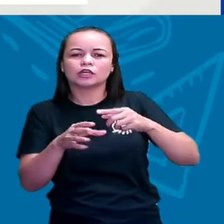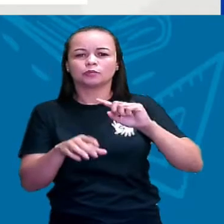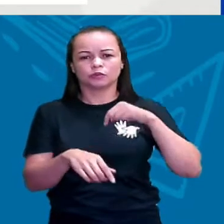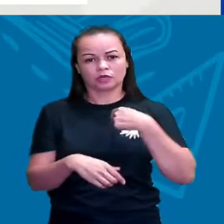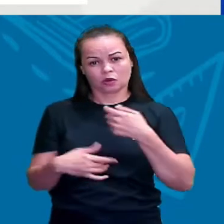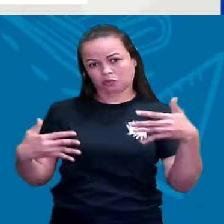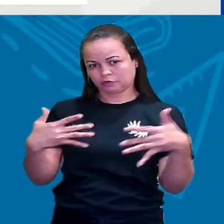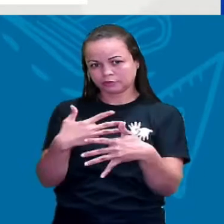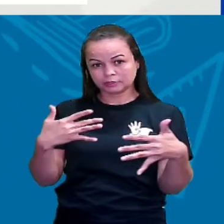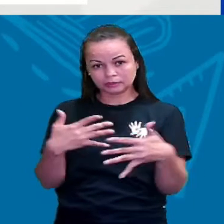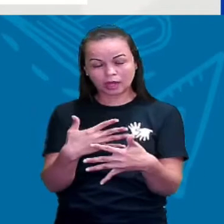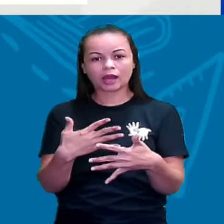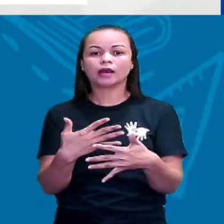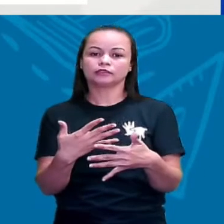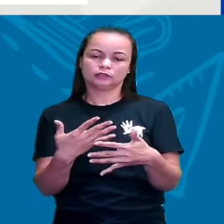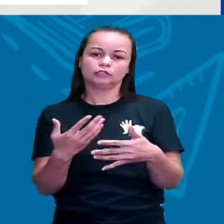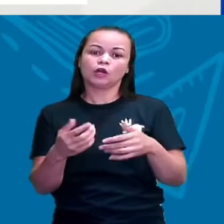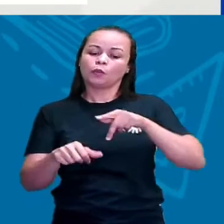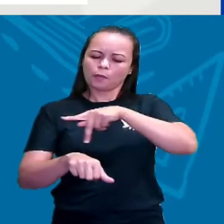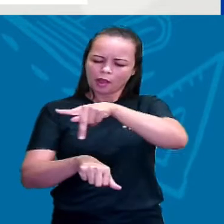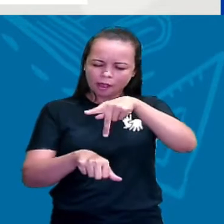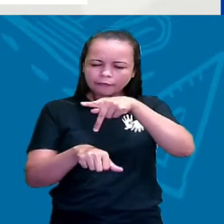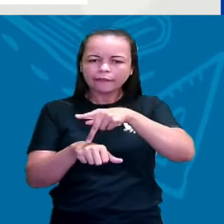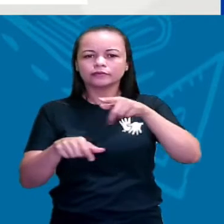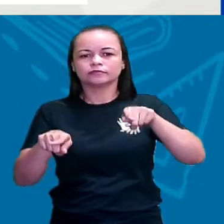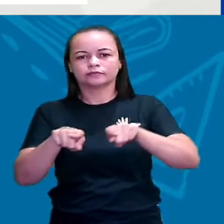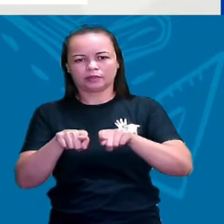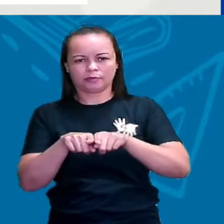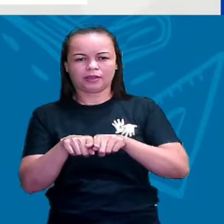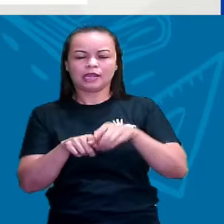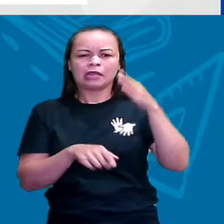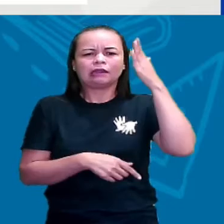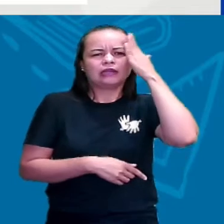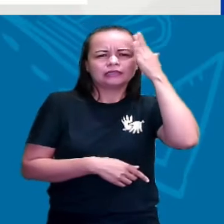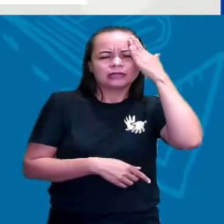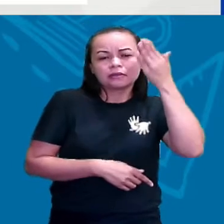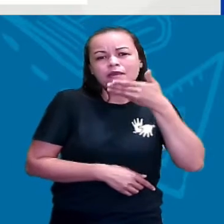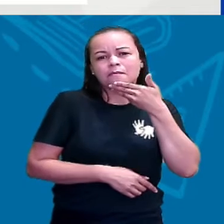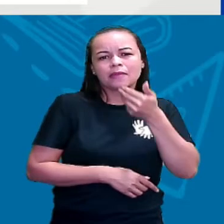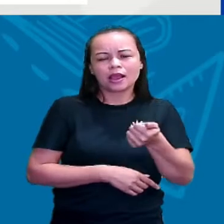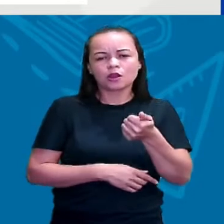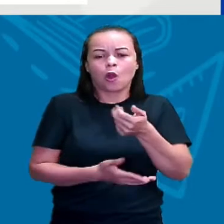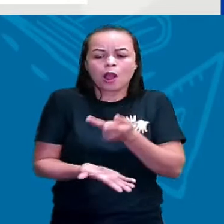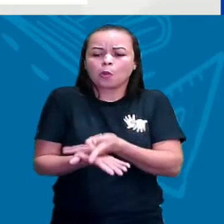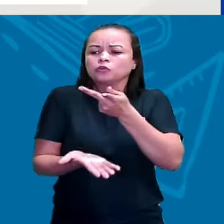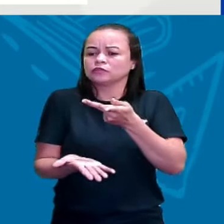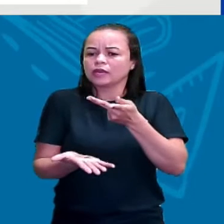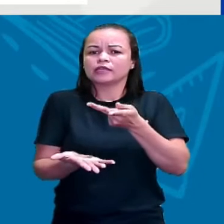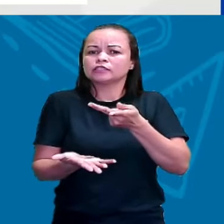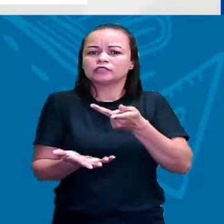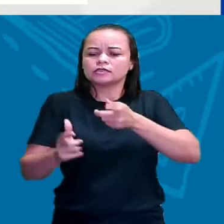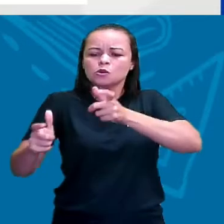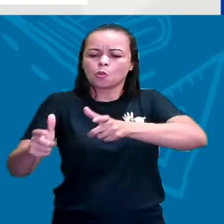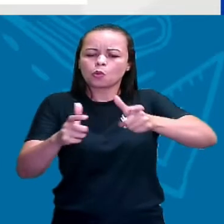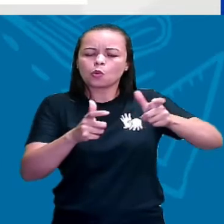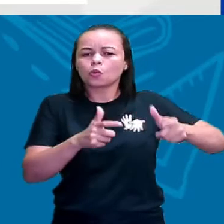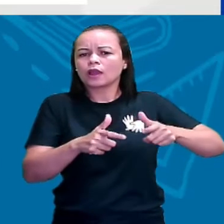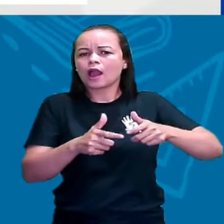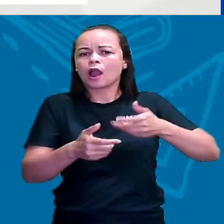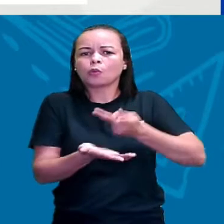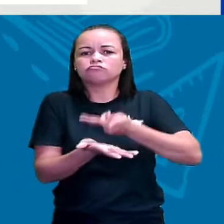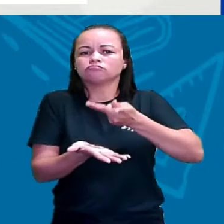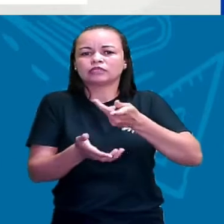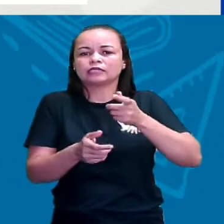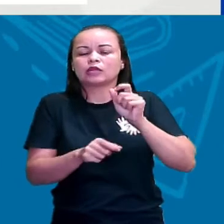cidade, no nosso país. Entender melhor o que está acontecendo em um determinado lugar. Por